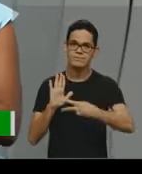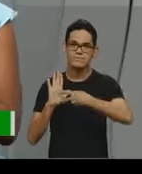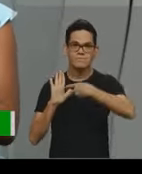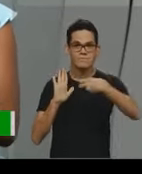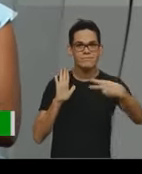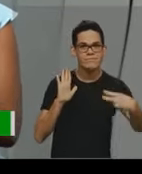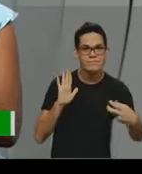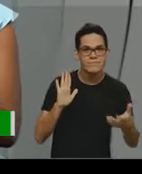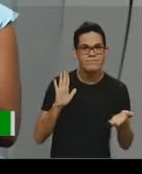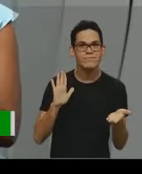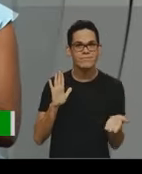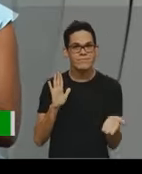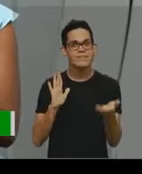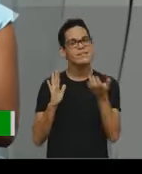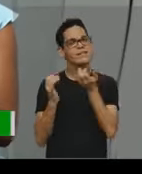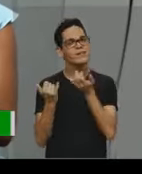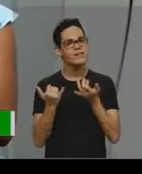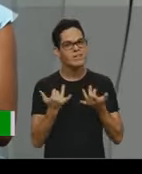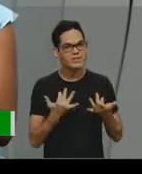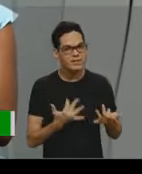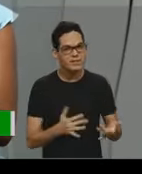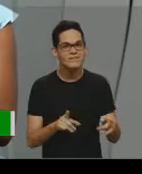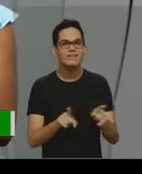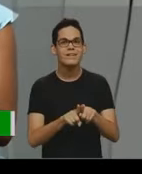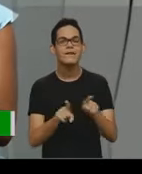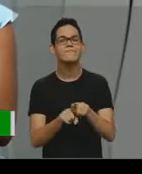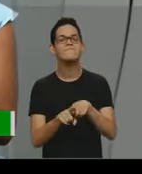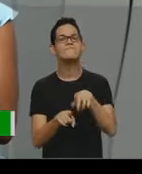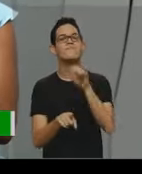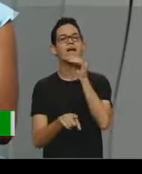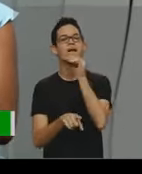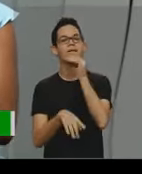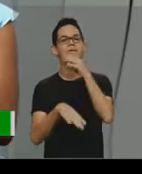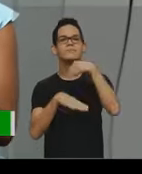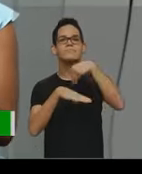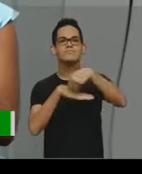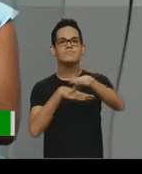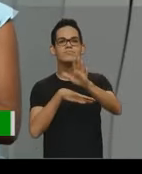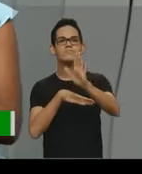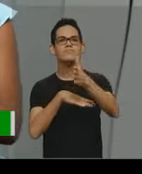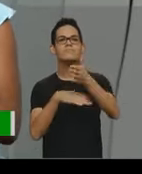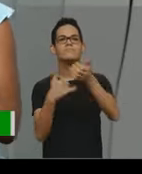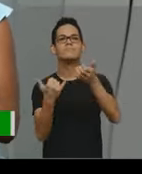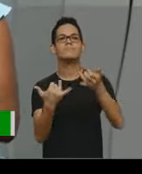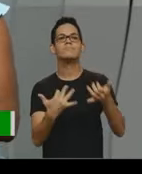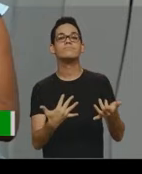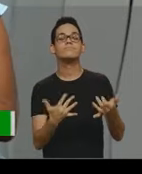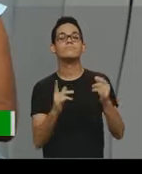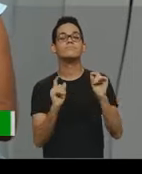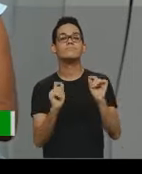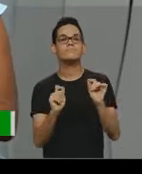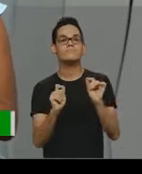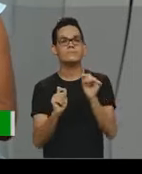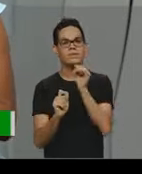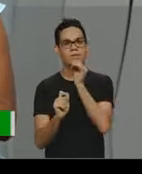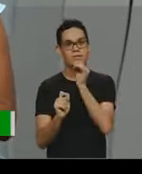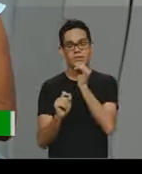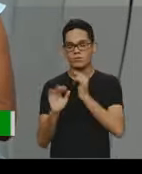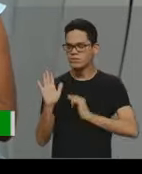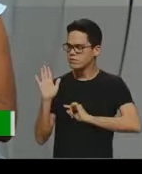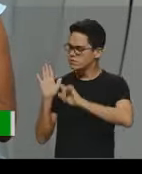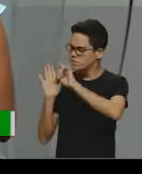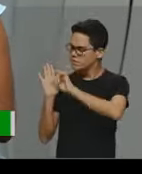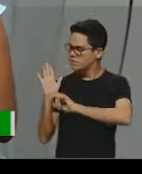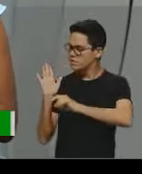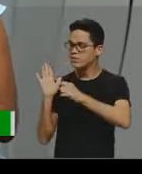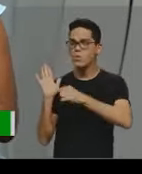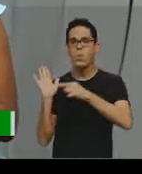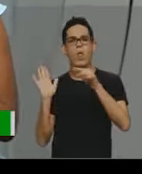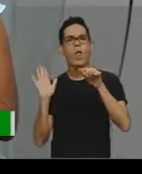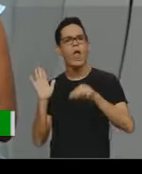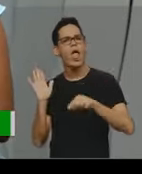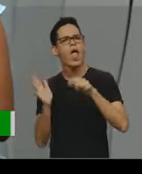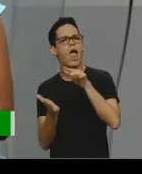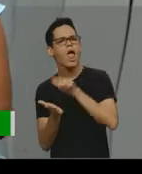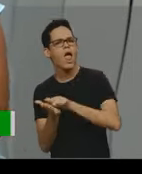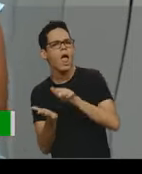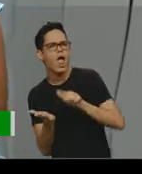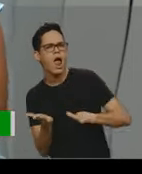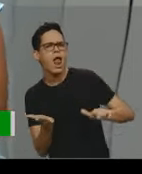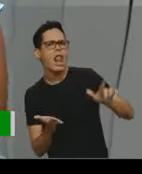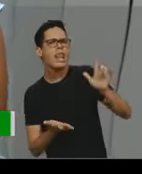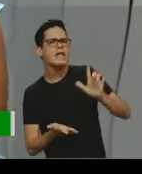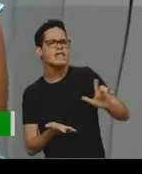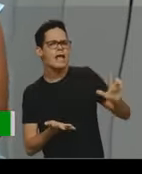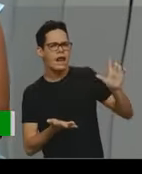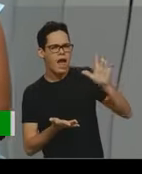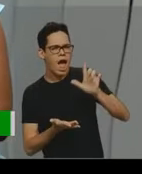em outras aulas também foi abordado aqui, a questão, por exemplo, se eu tenho um texto literário, um texto, né, poético,